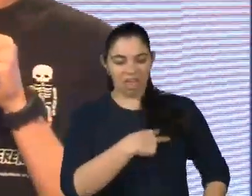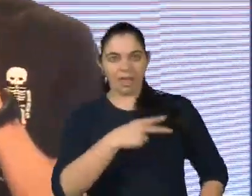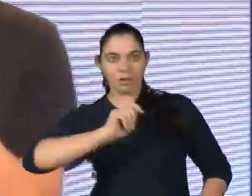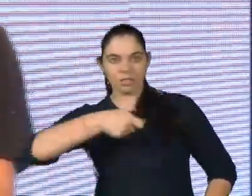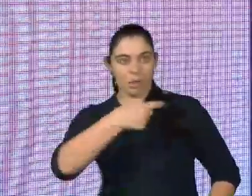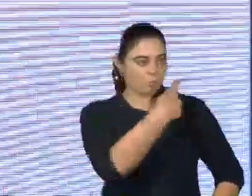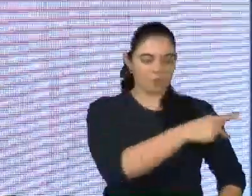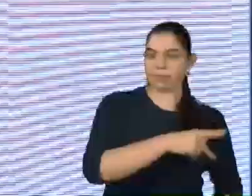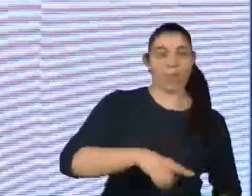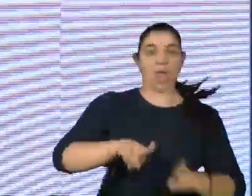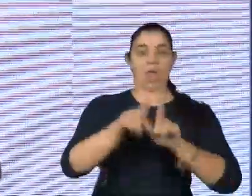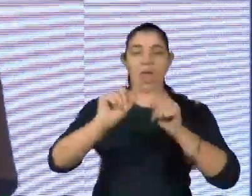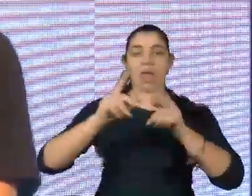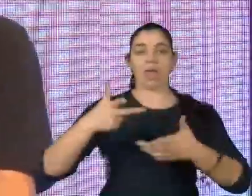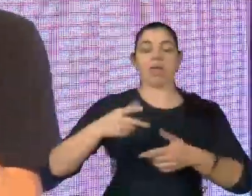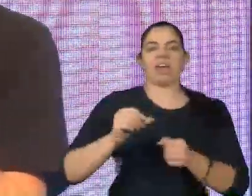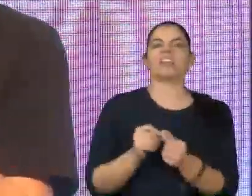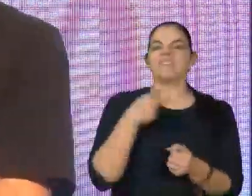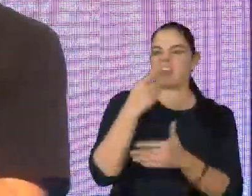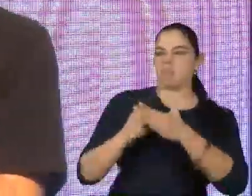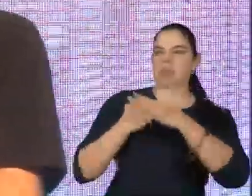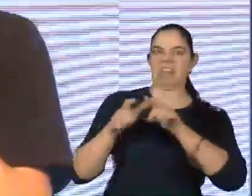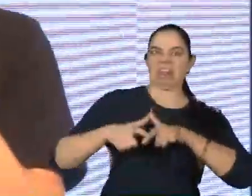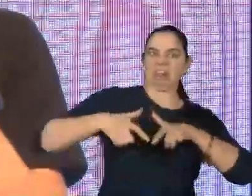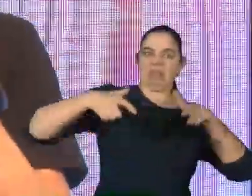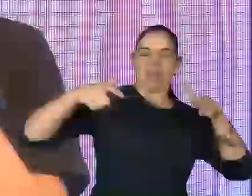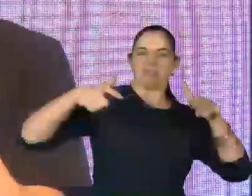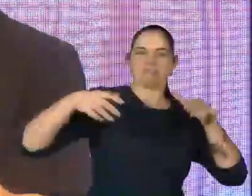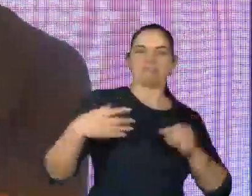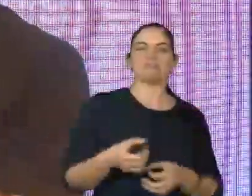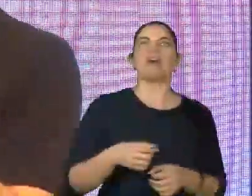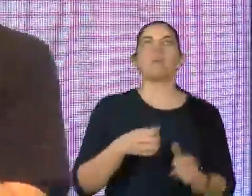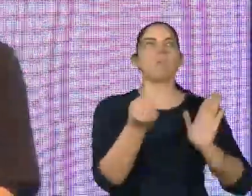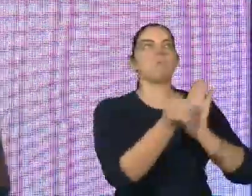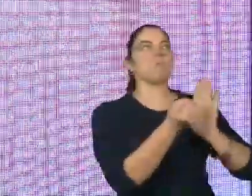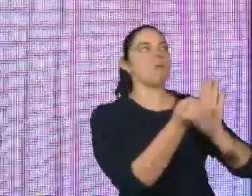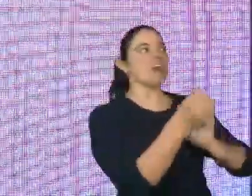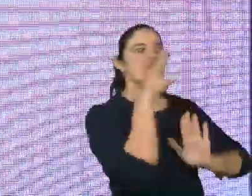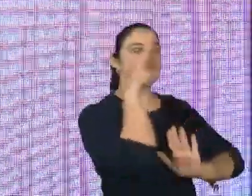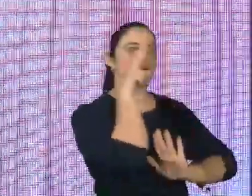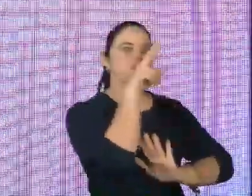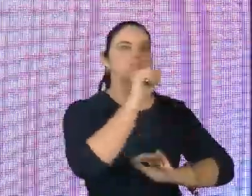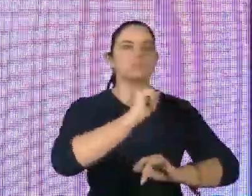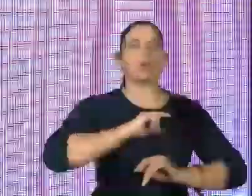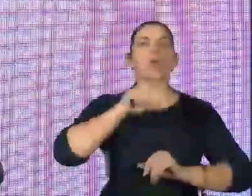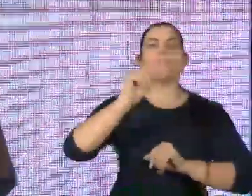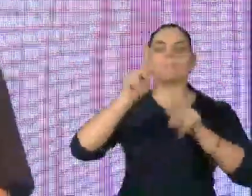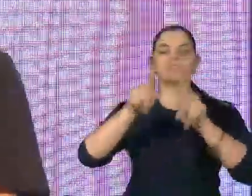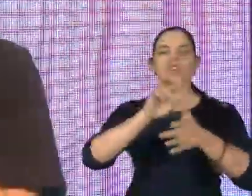falando de empresas grandes, consagradas, com pessoas contratadas